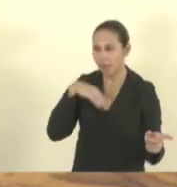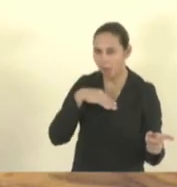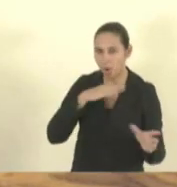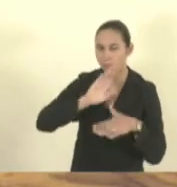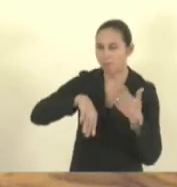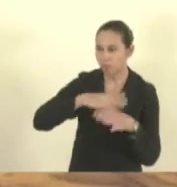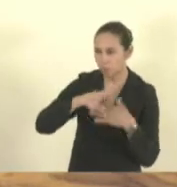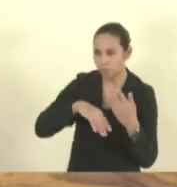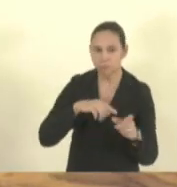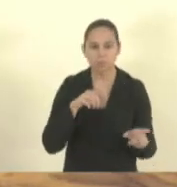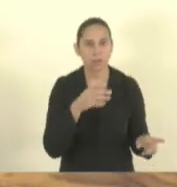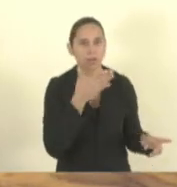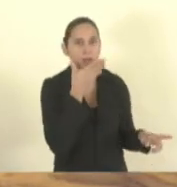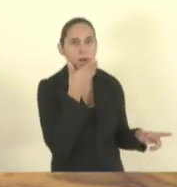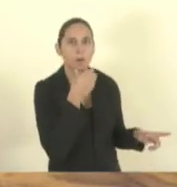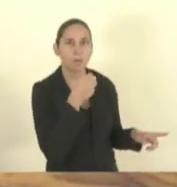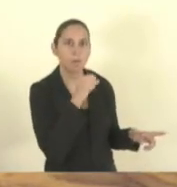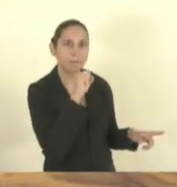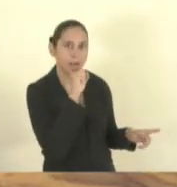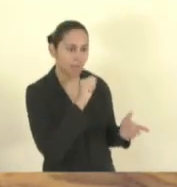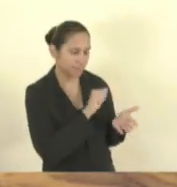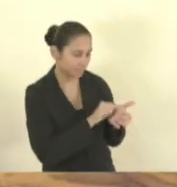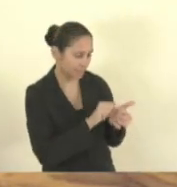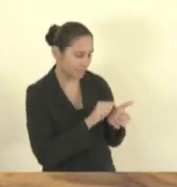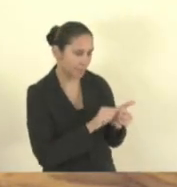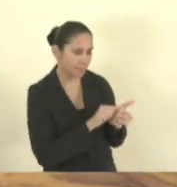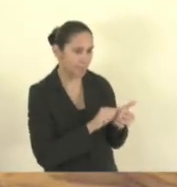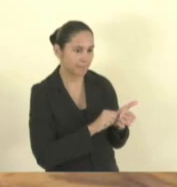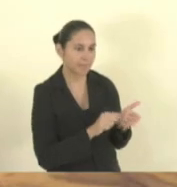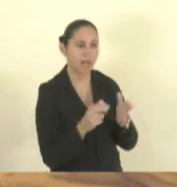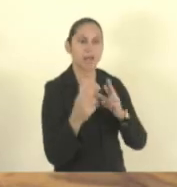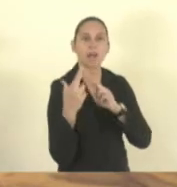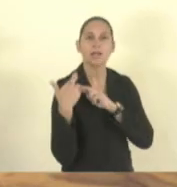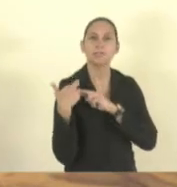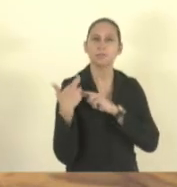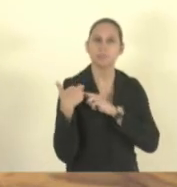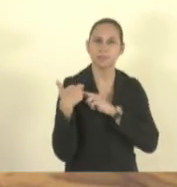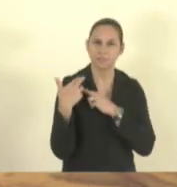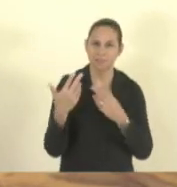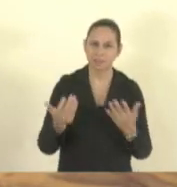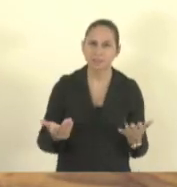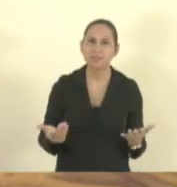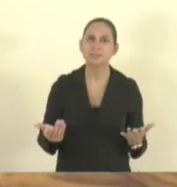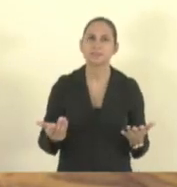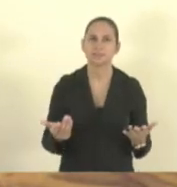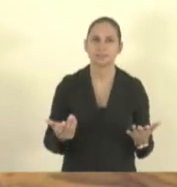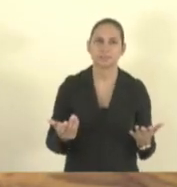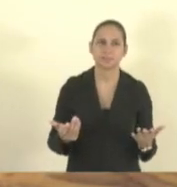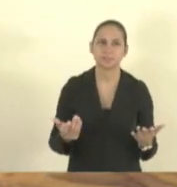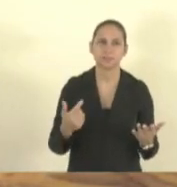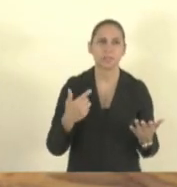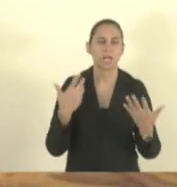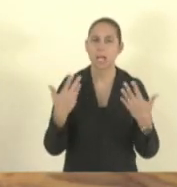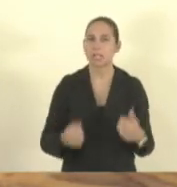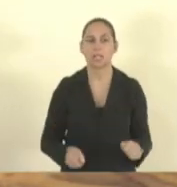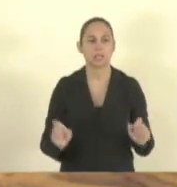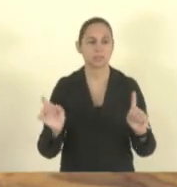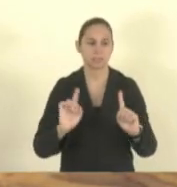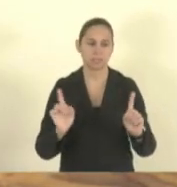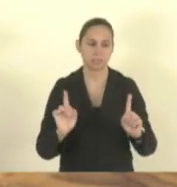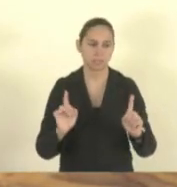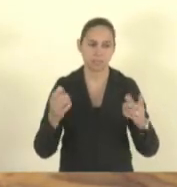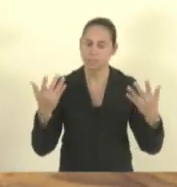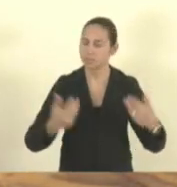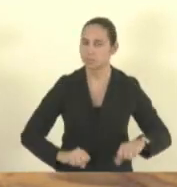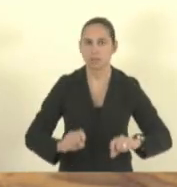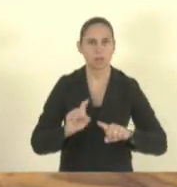pai vai assinar um termo de responsabilidade? Não. Nós não vamos aceitar. Nós não